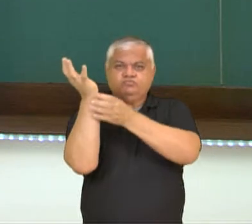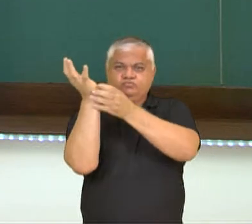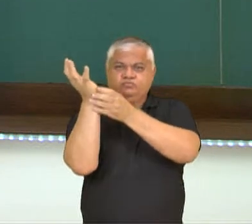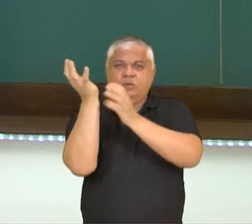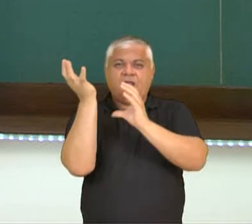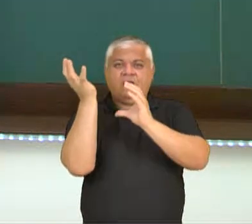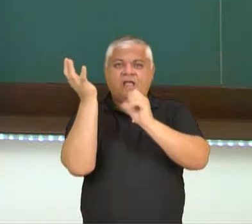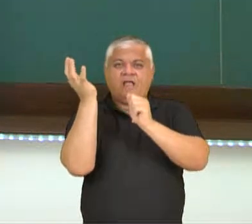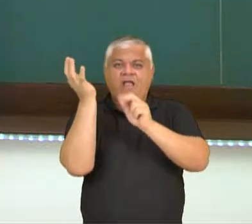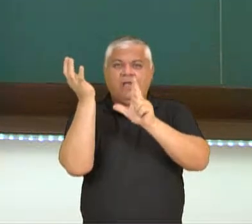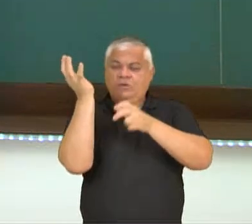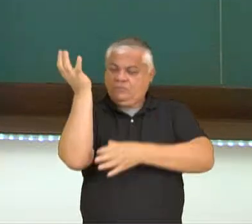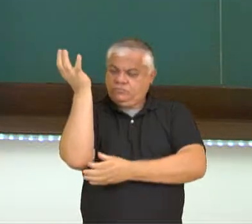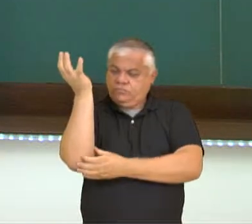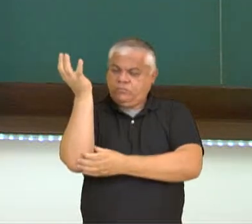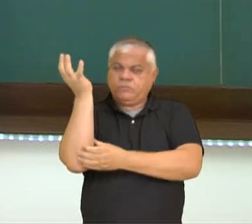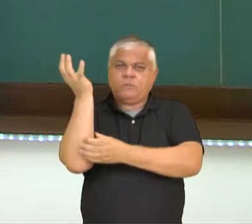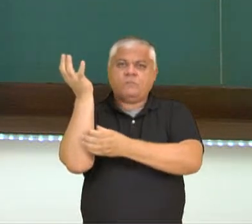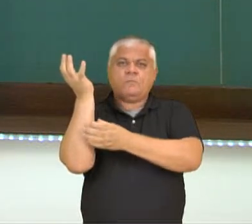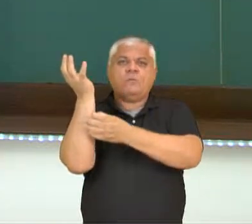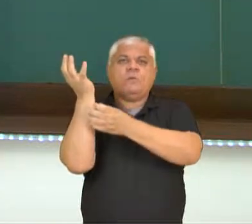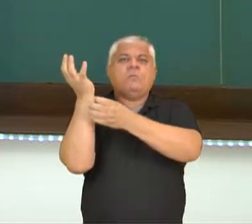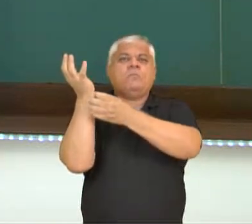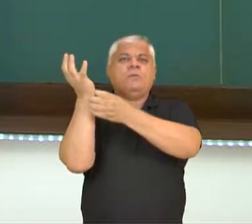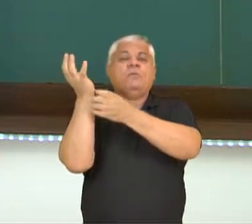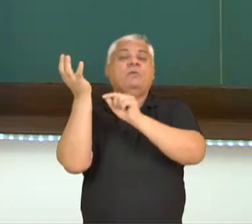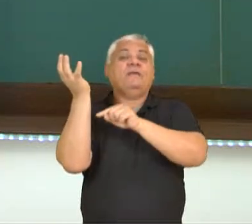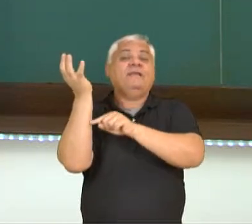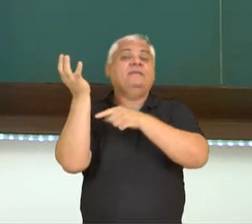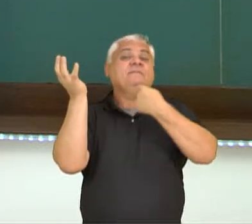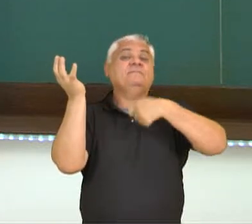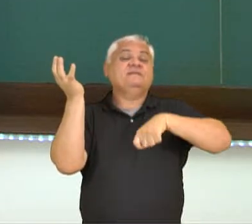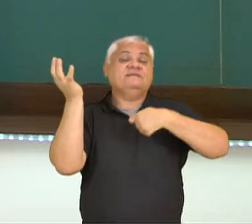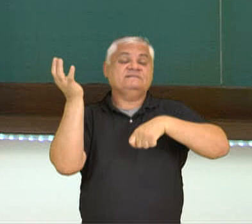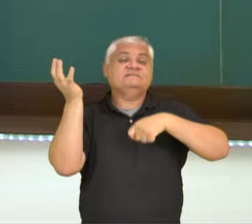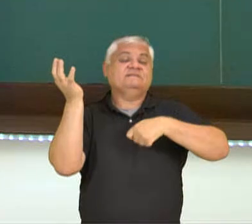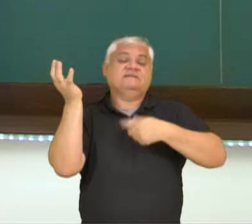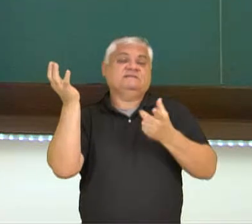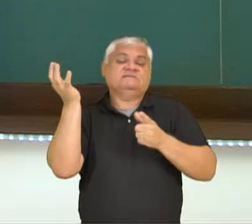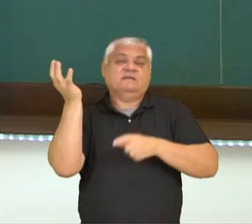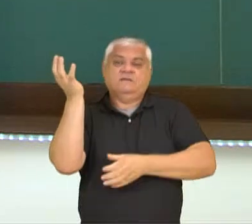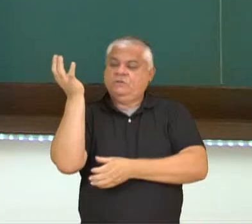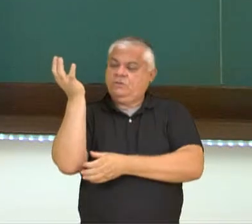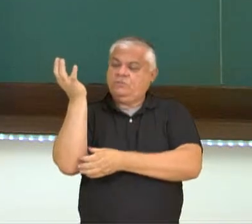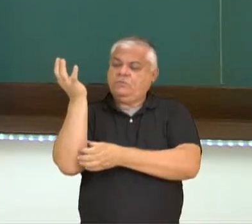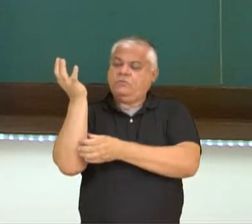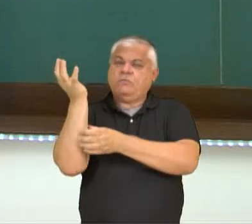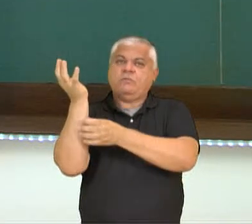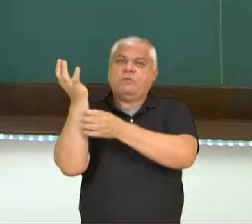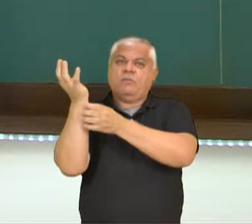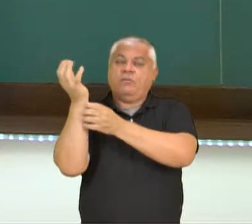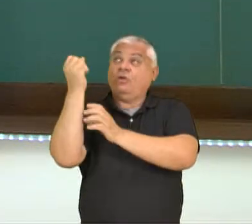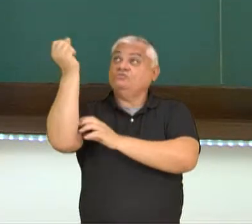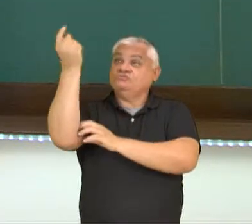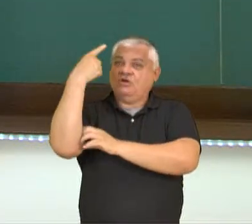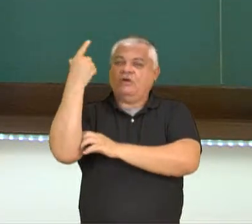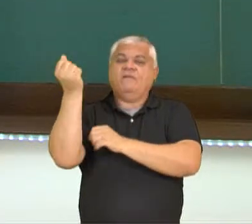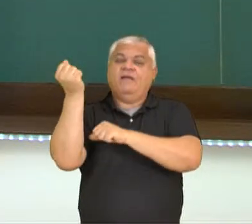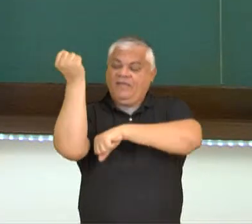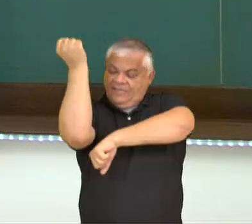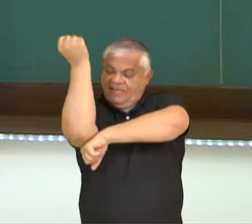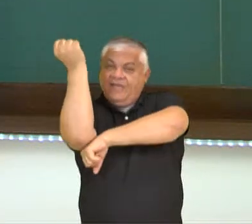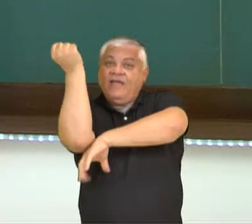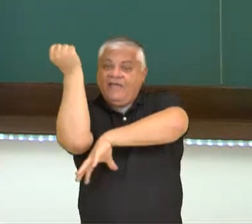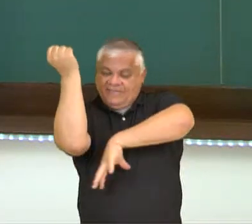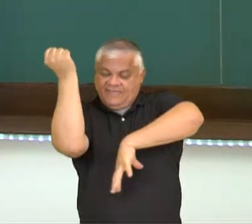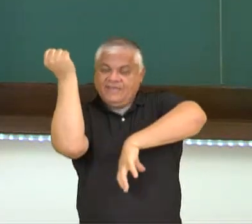fototropismo positivo. O que é isso? Porque ele cresce em direção à luz. Já as raízes